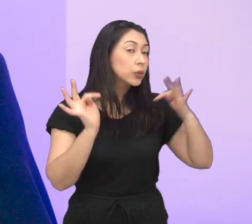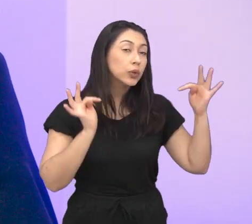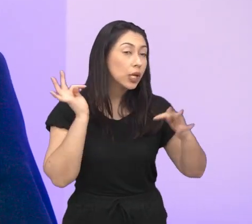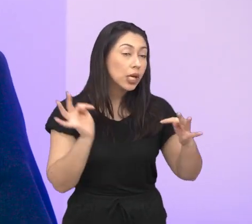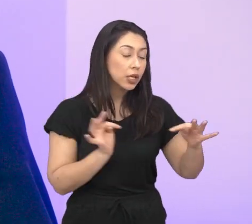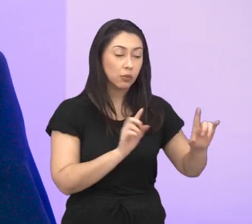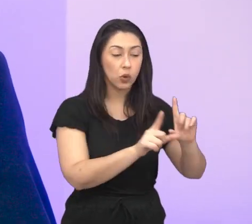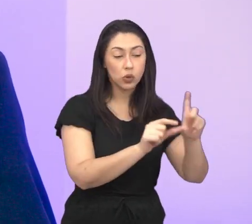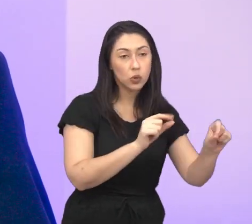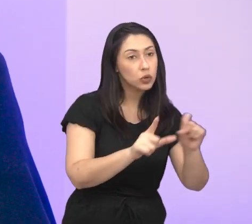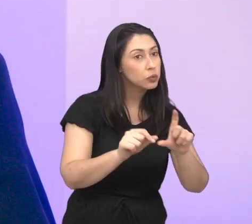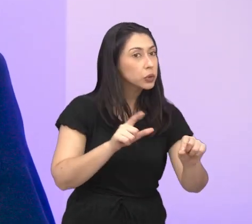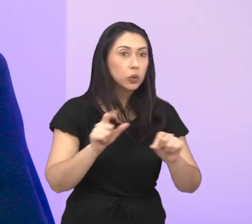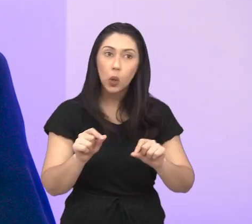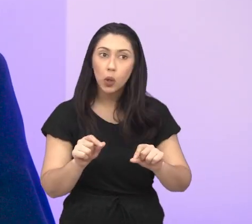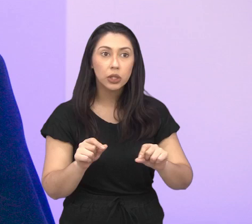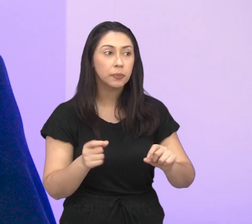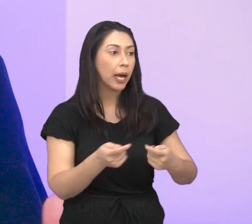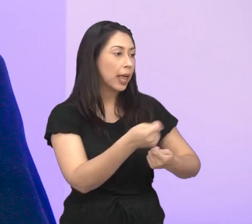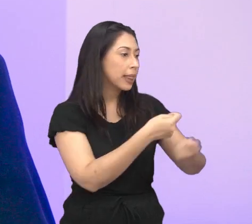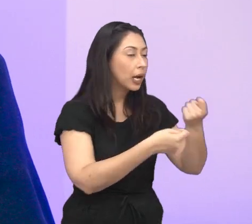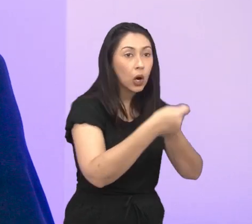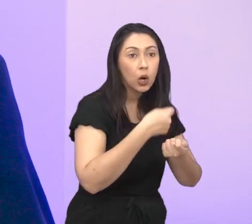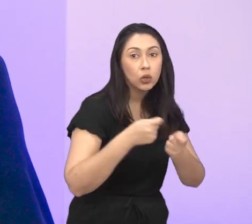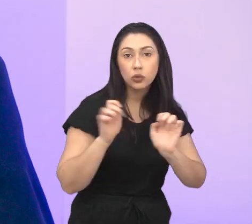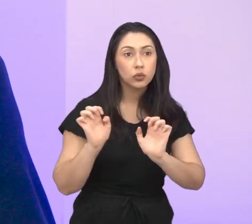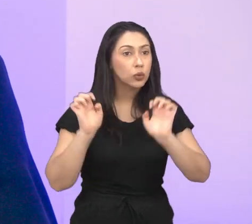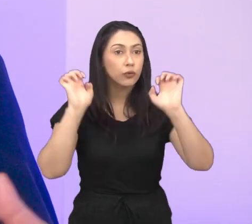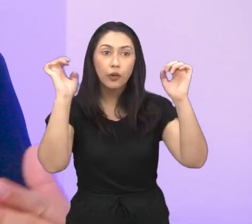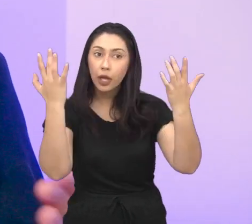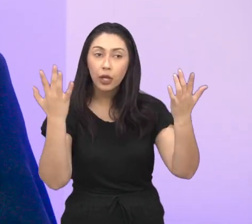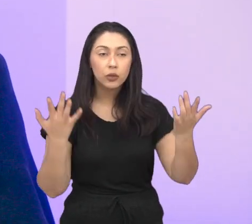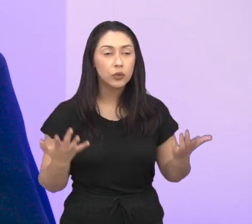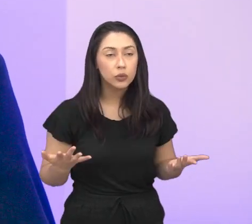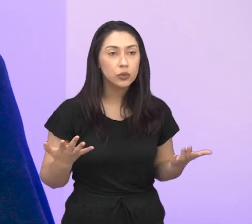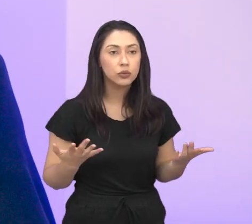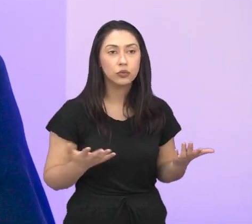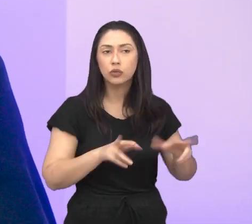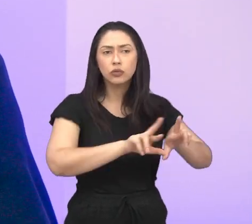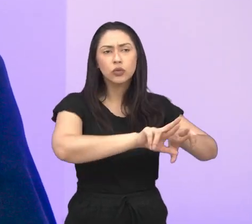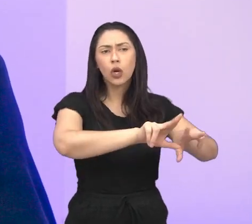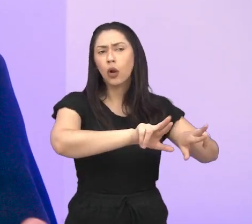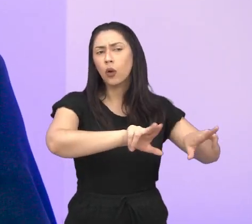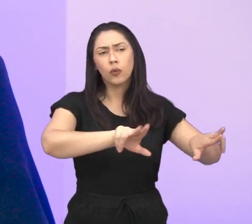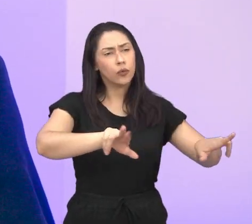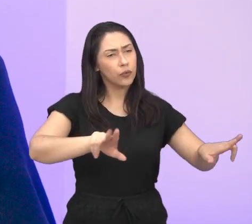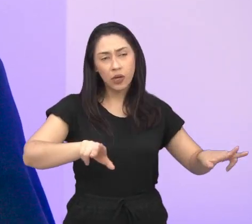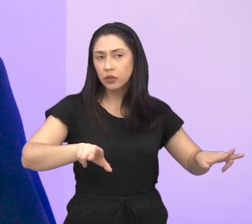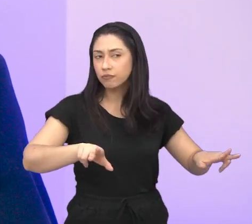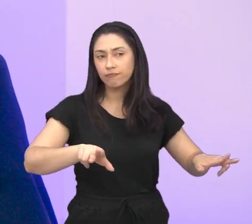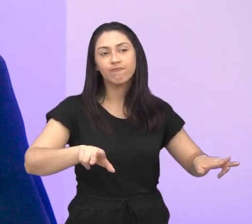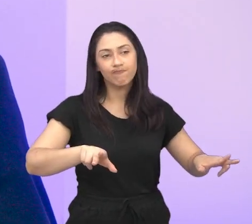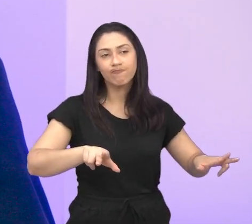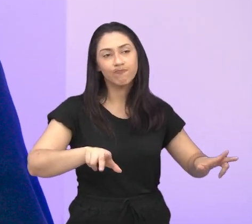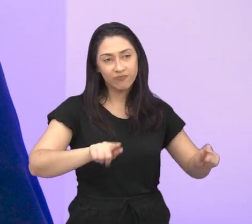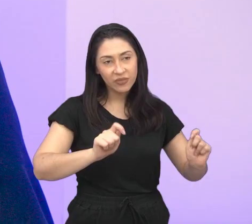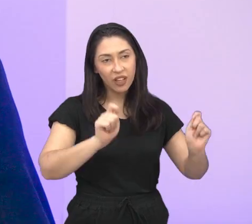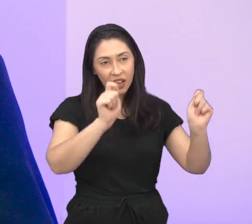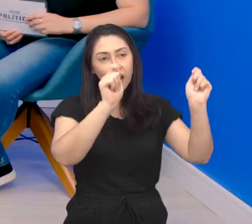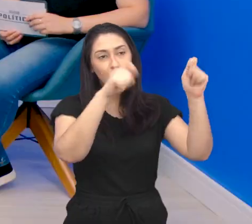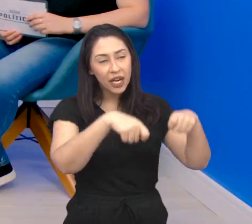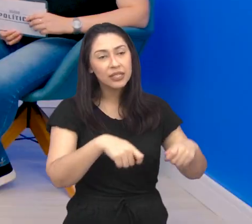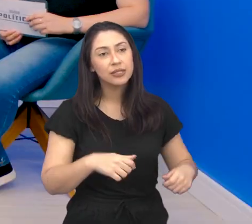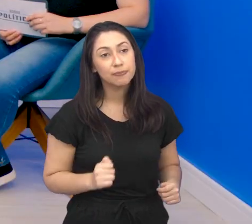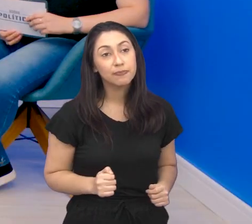destino para turismo de negócios, para turismo de eventos, para outros segmentos que o turismo possa